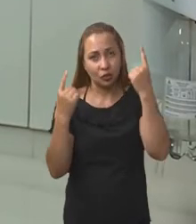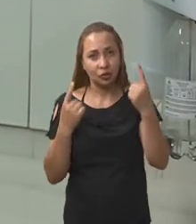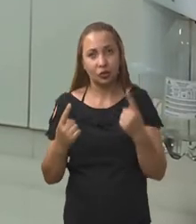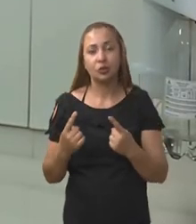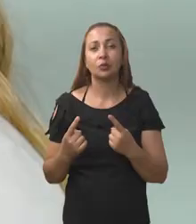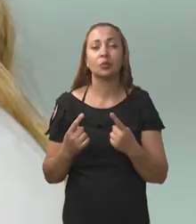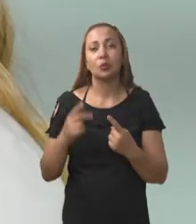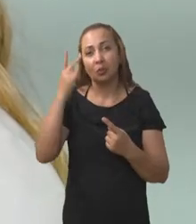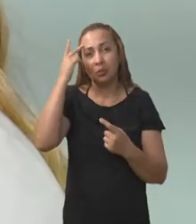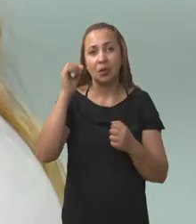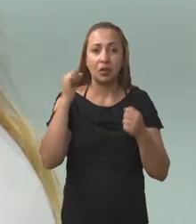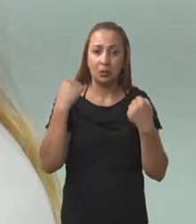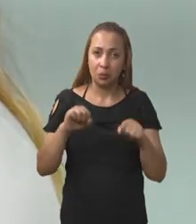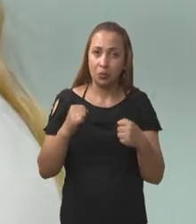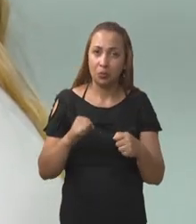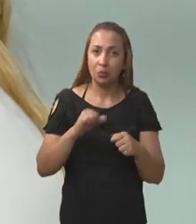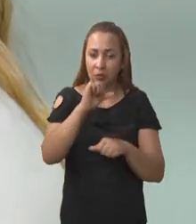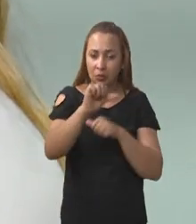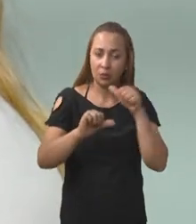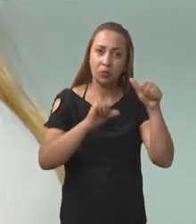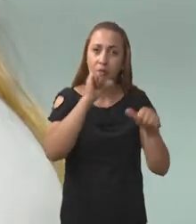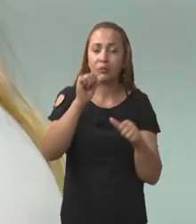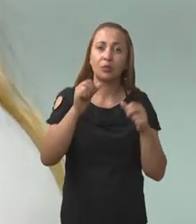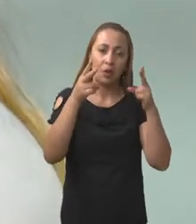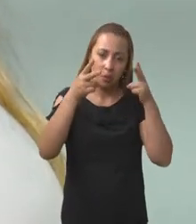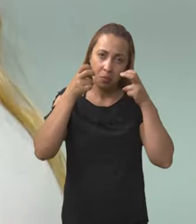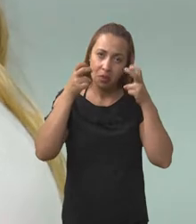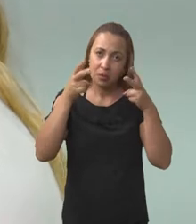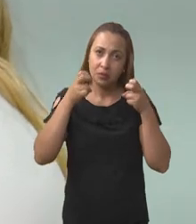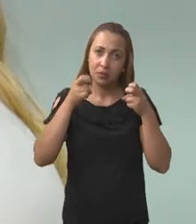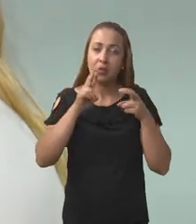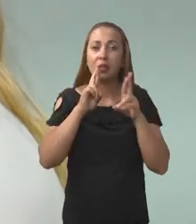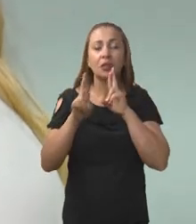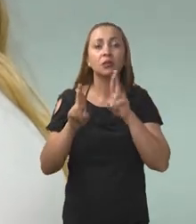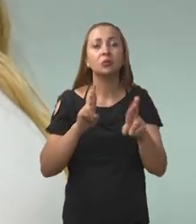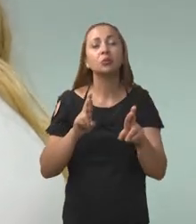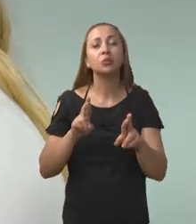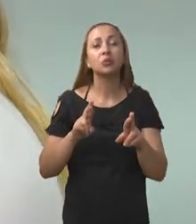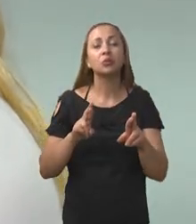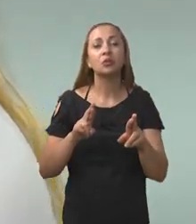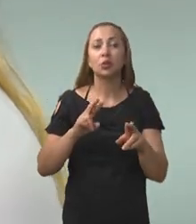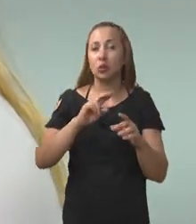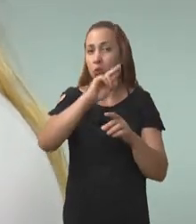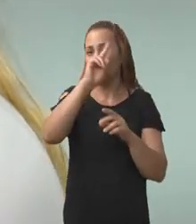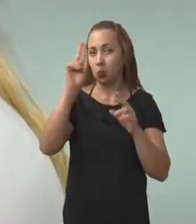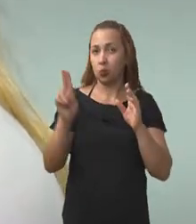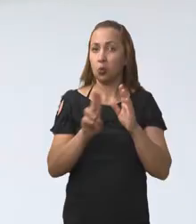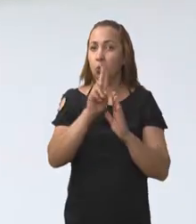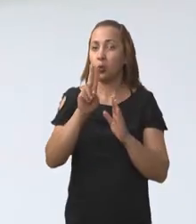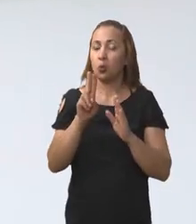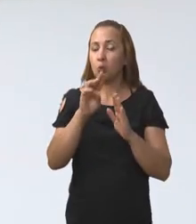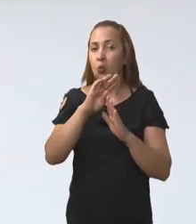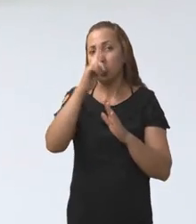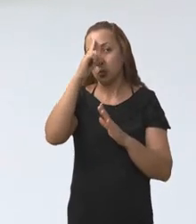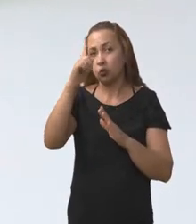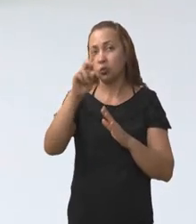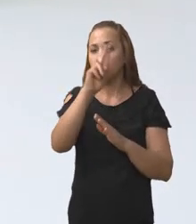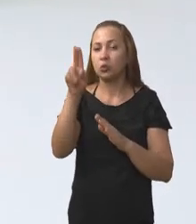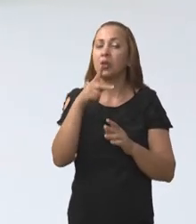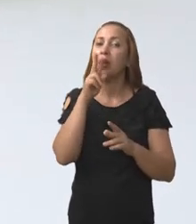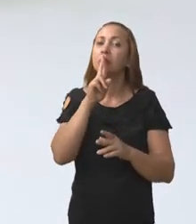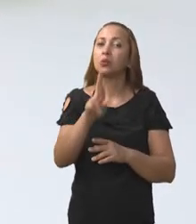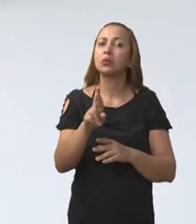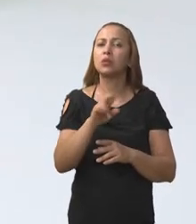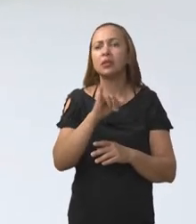um dos modelos, para poder justamente desenvolver essa percepção e poder responder a escala no último dia de uso. E aí a gente